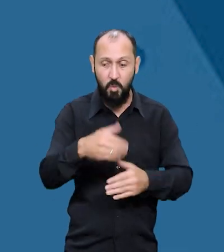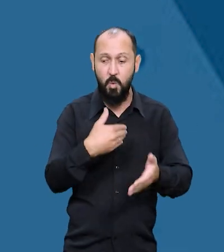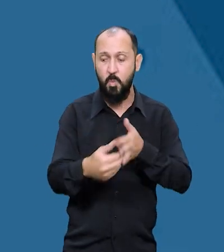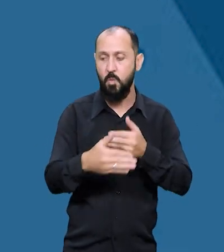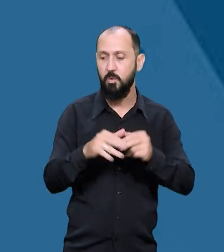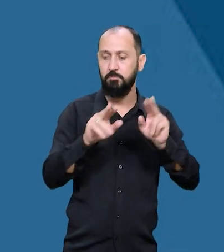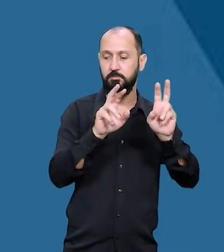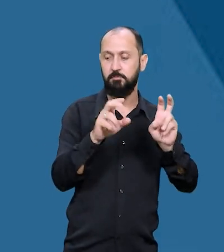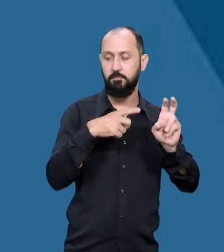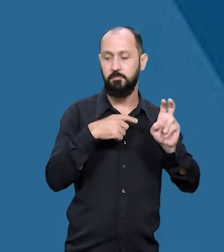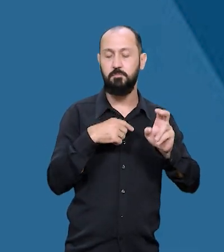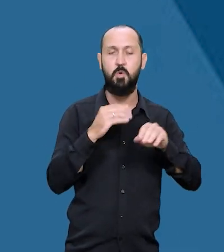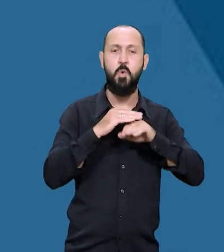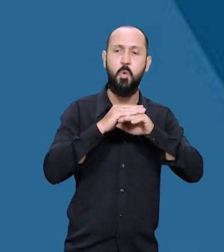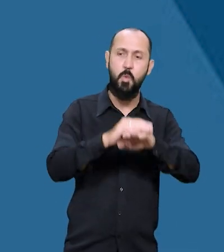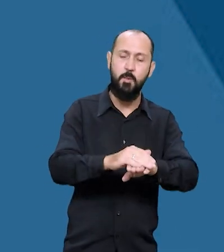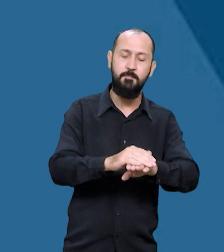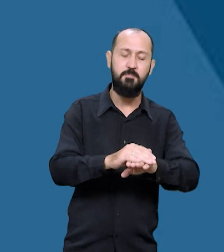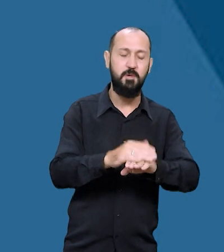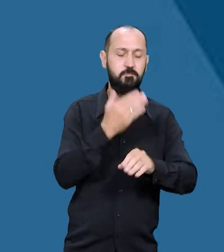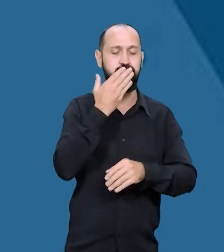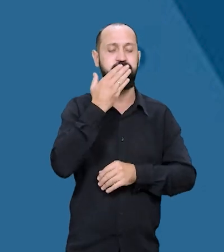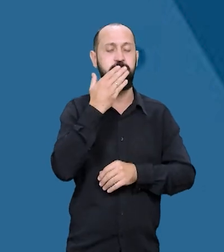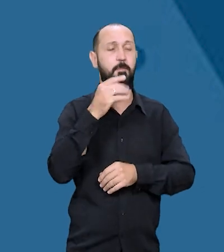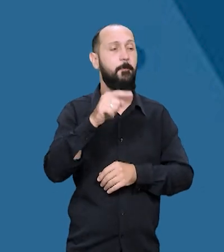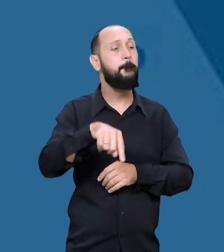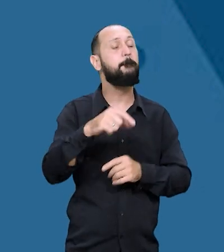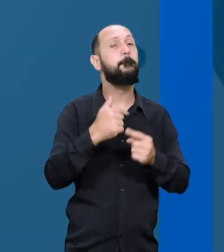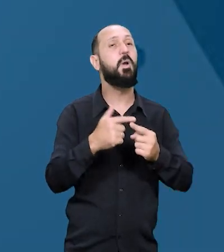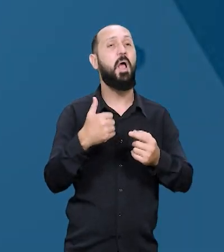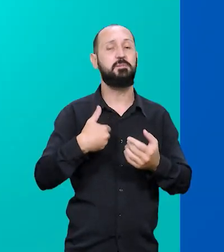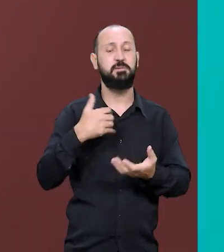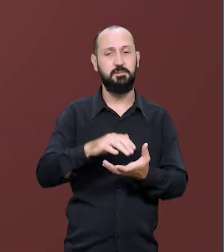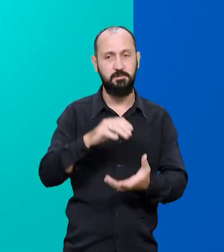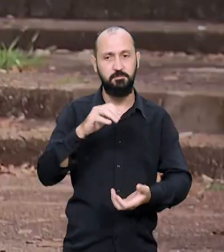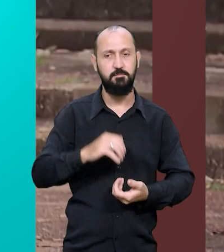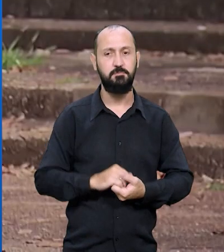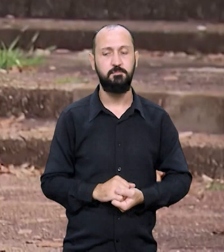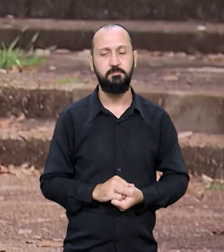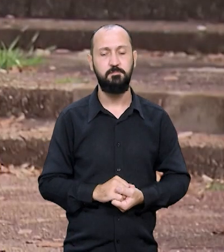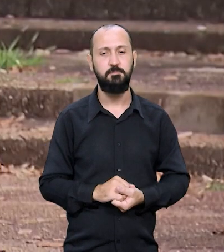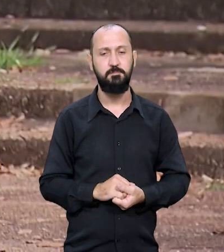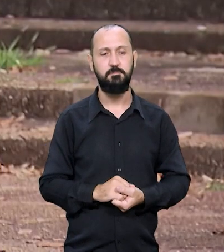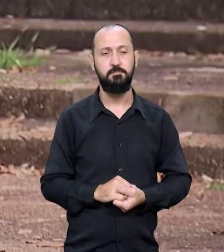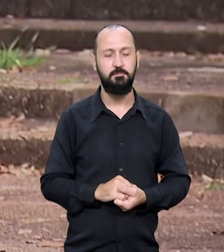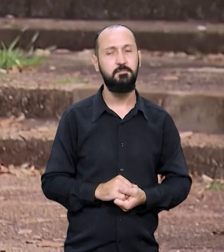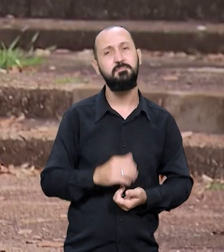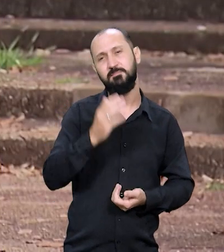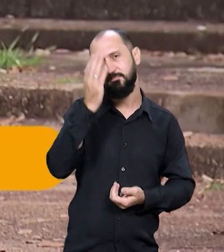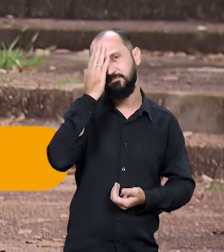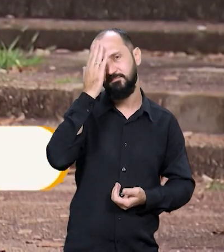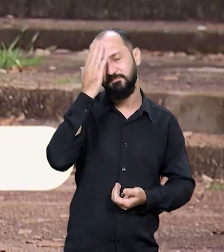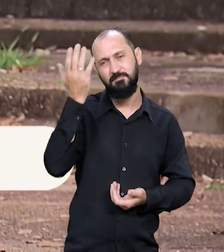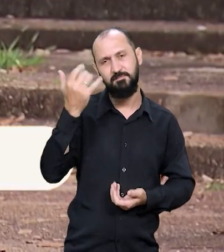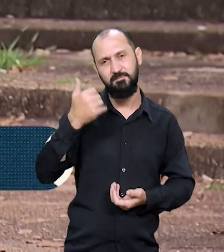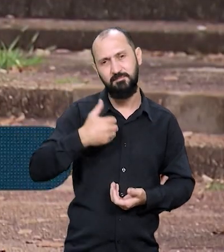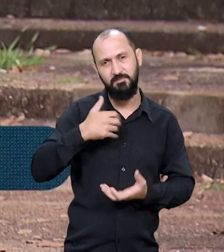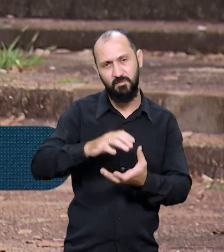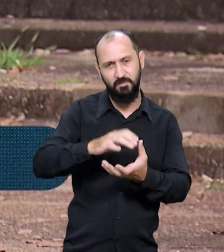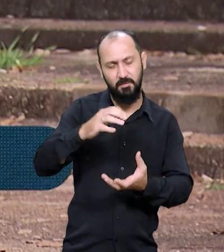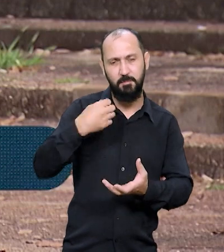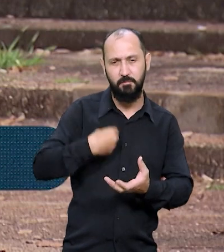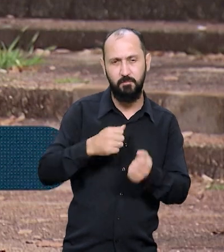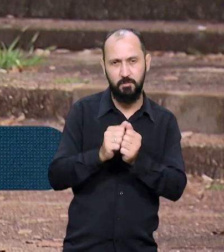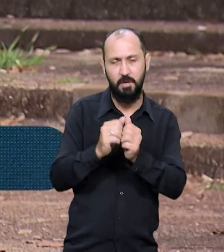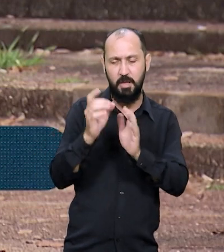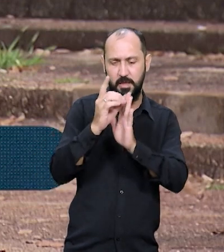motivo, humilhe ou menospreze alguém por causa da idade. Envelhecer faz parte da vida. Até algumas